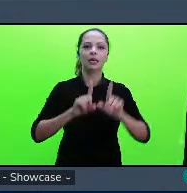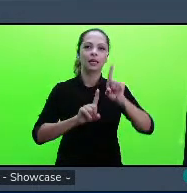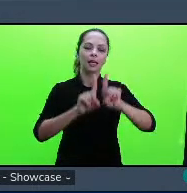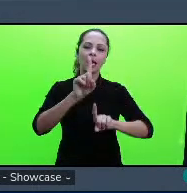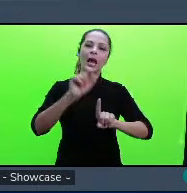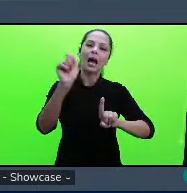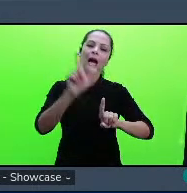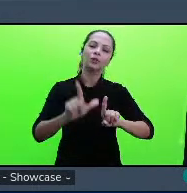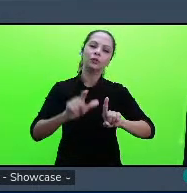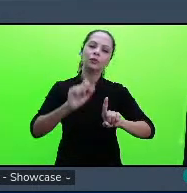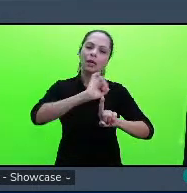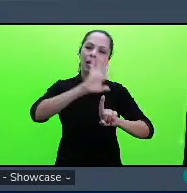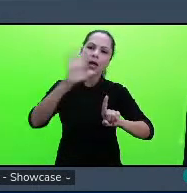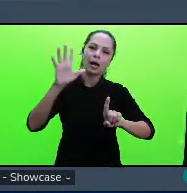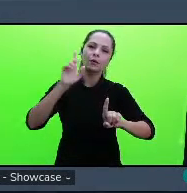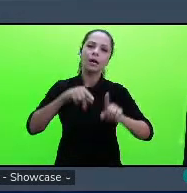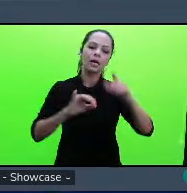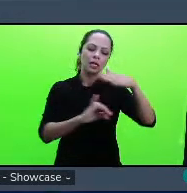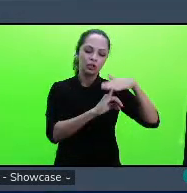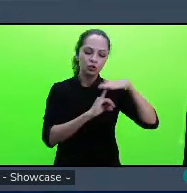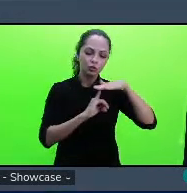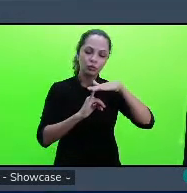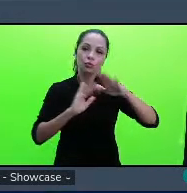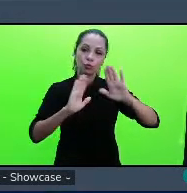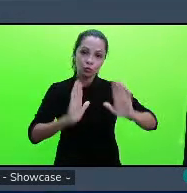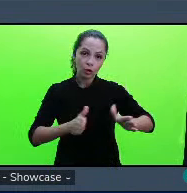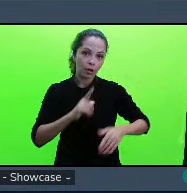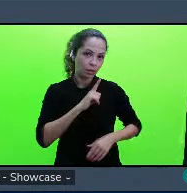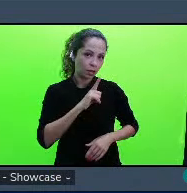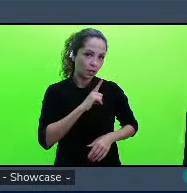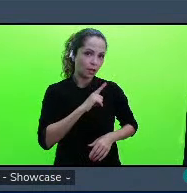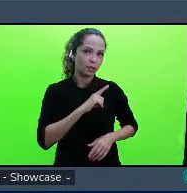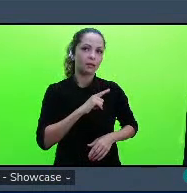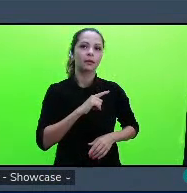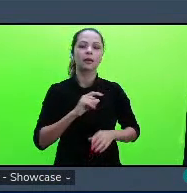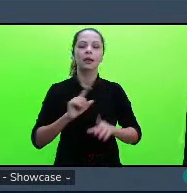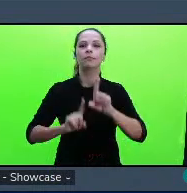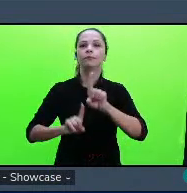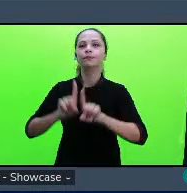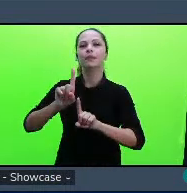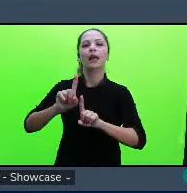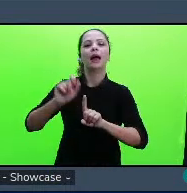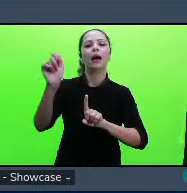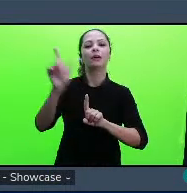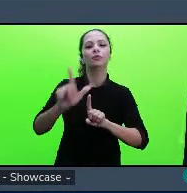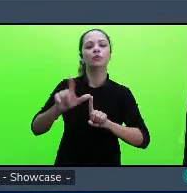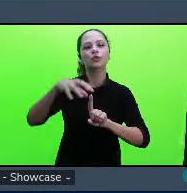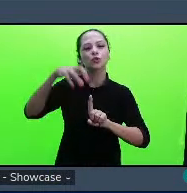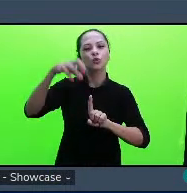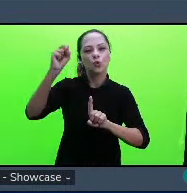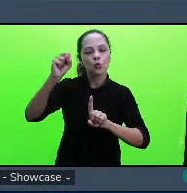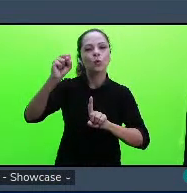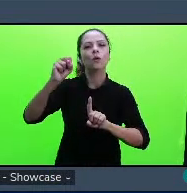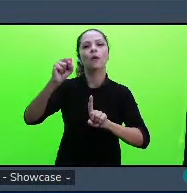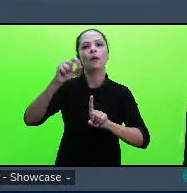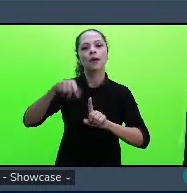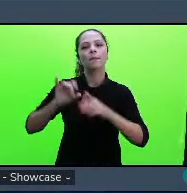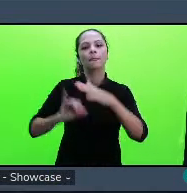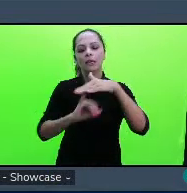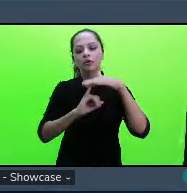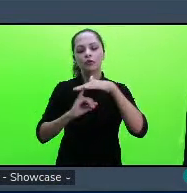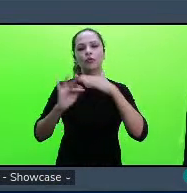existentes na região e azul escuro os institutos federais pesquisados naquela região